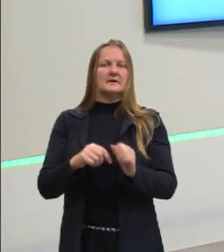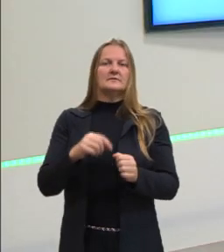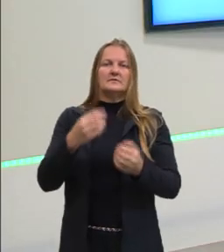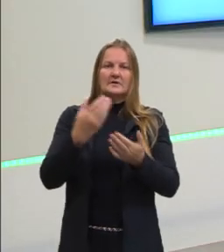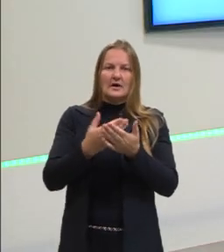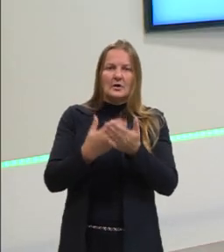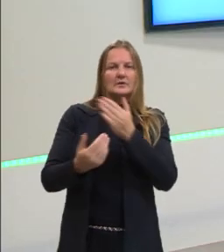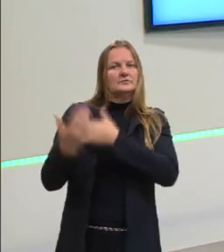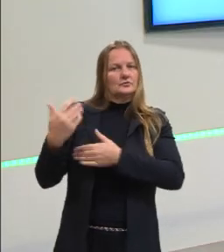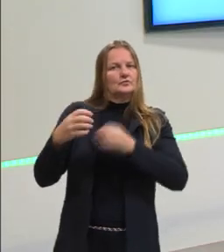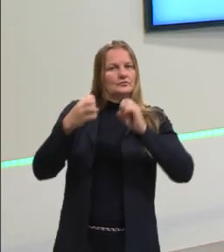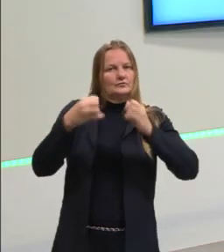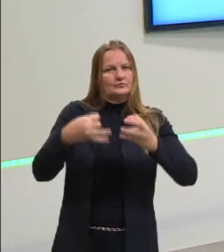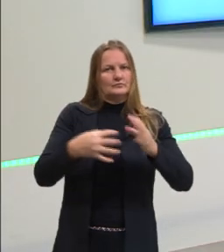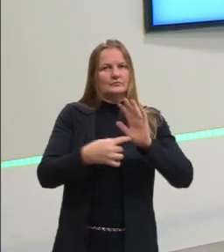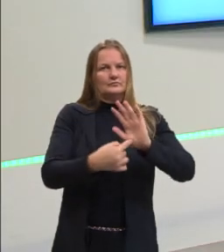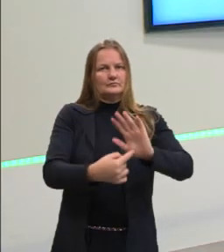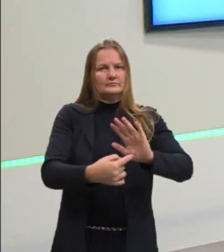em aulas anteriores.